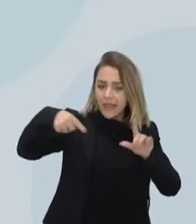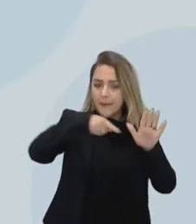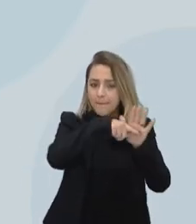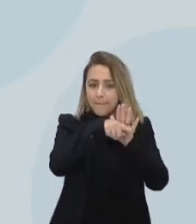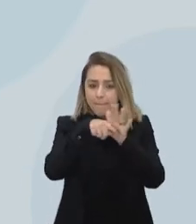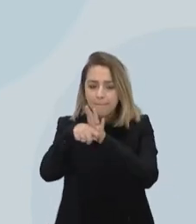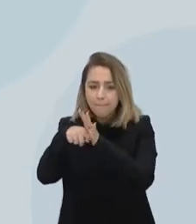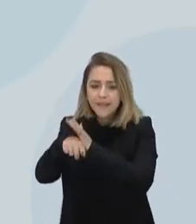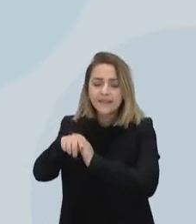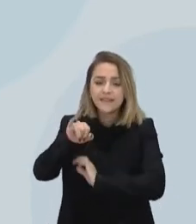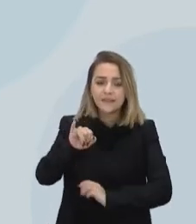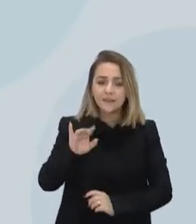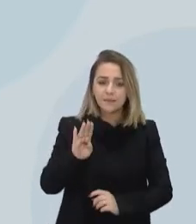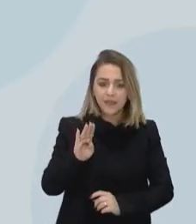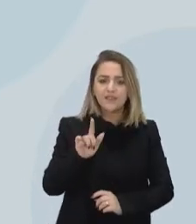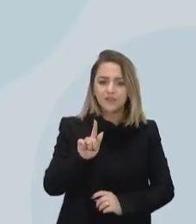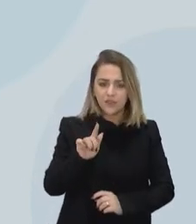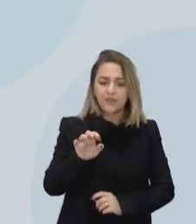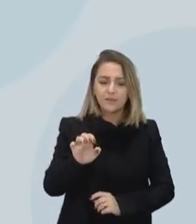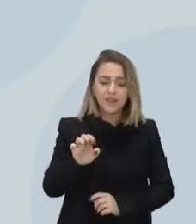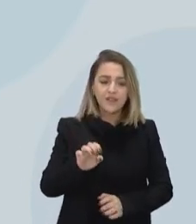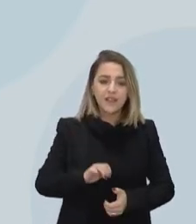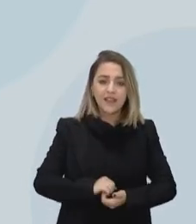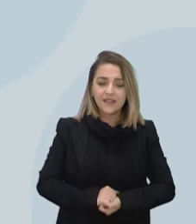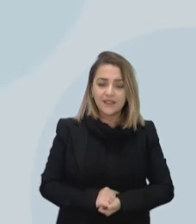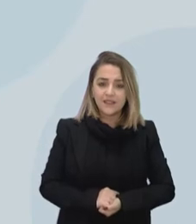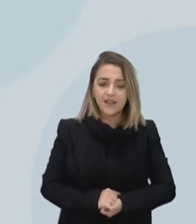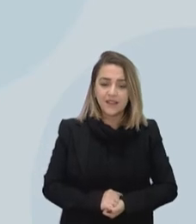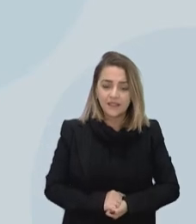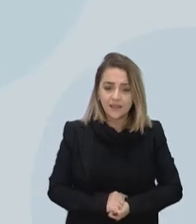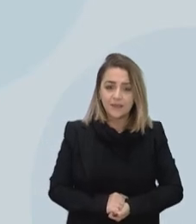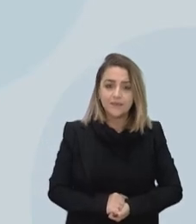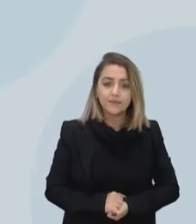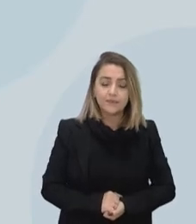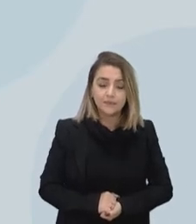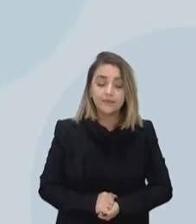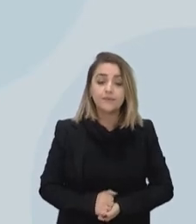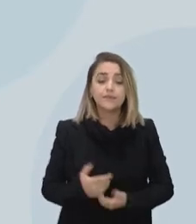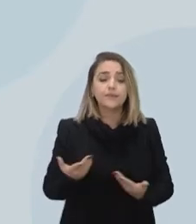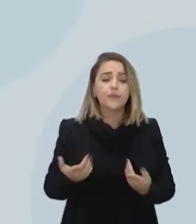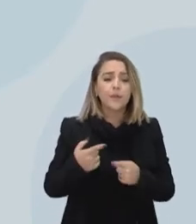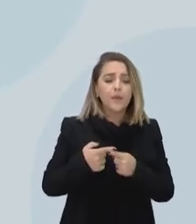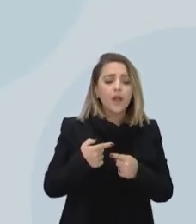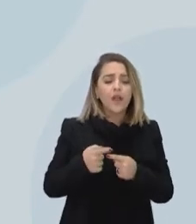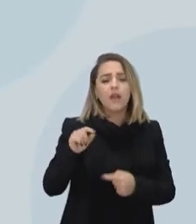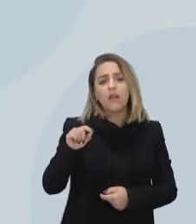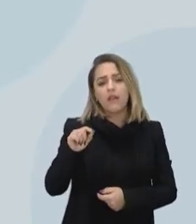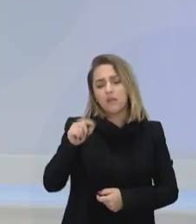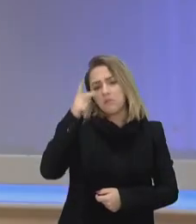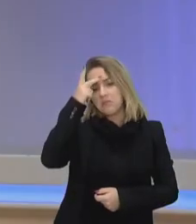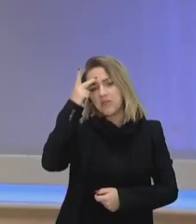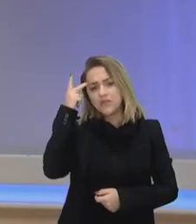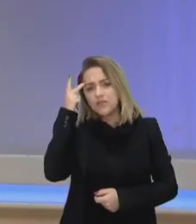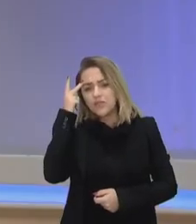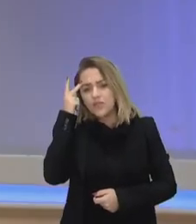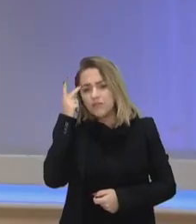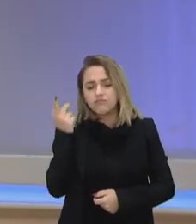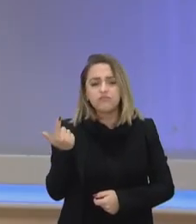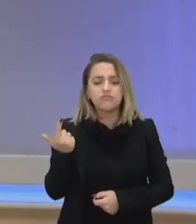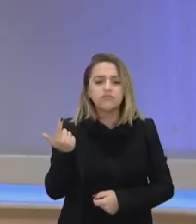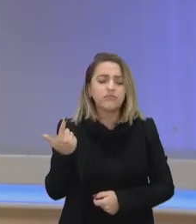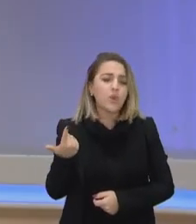apresenta pelo fato de que, enfim, pessoas que não têm o ensino